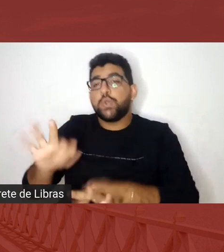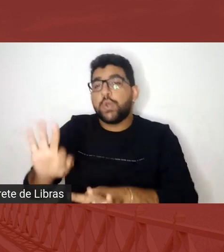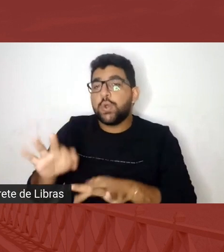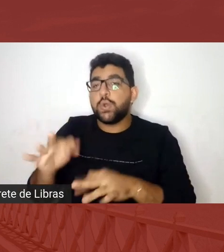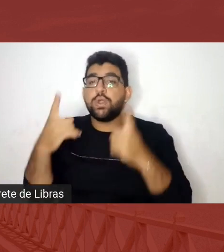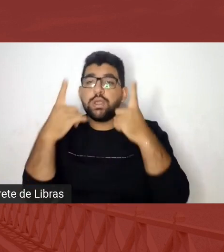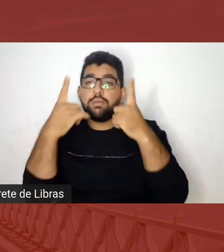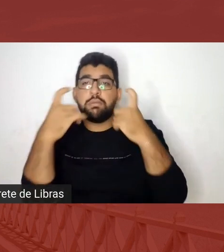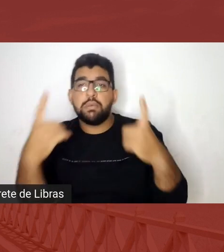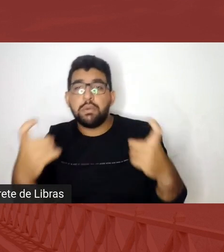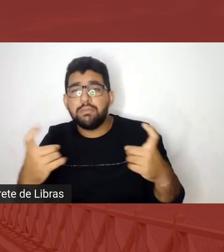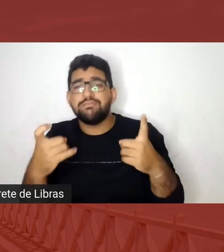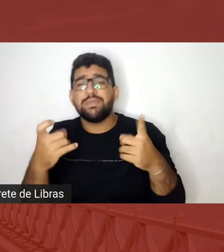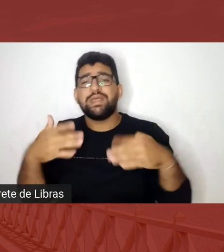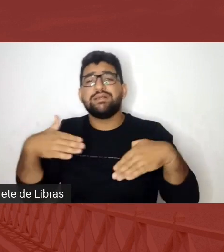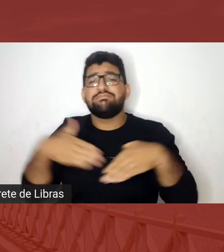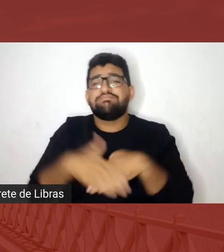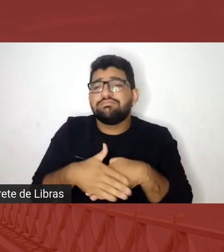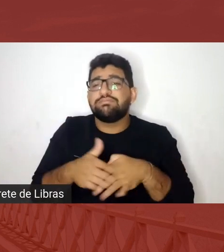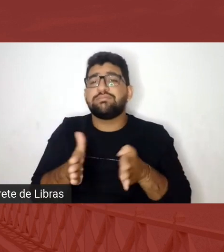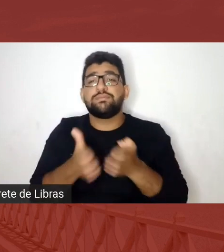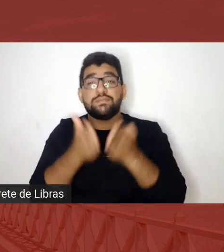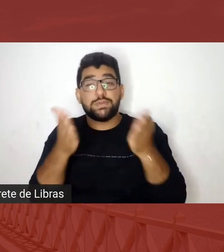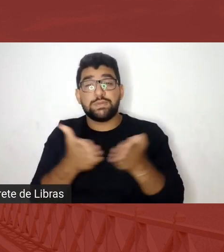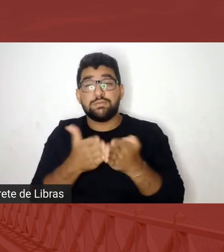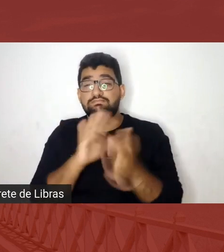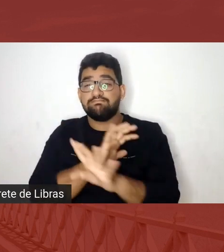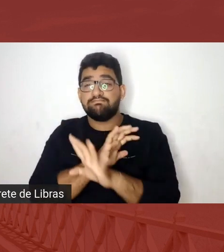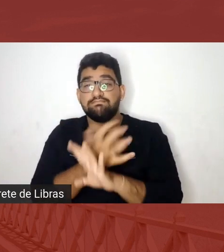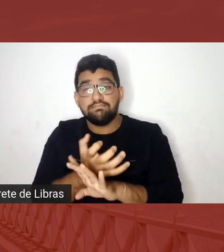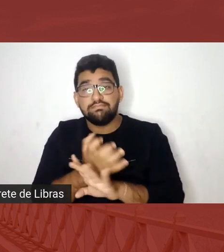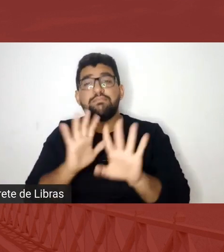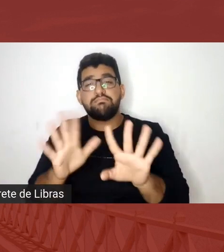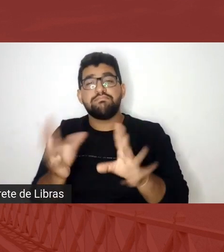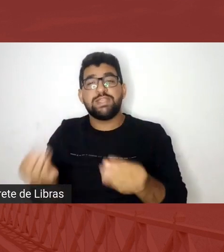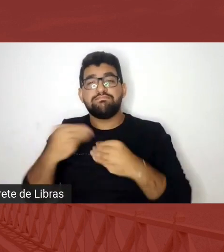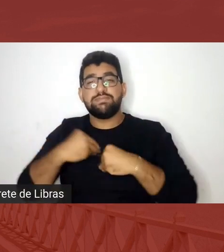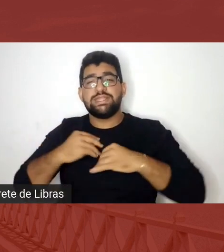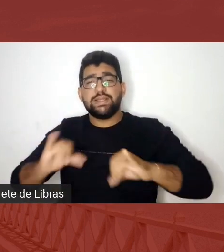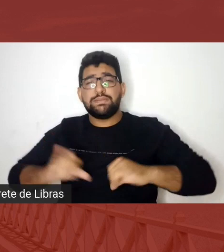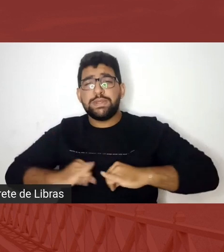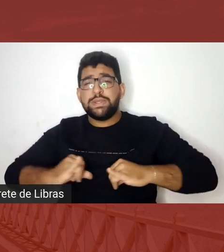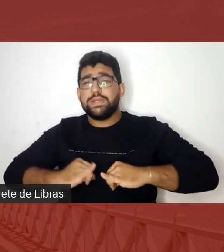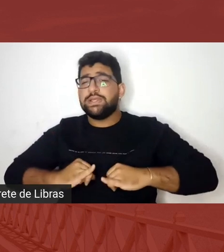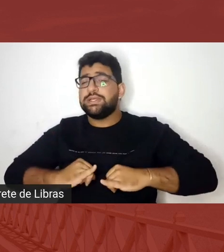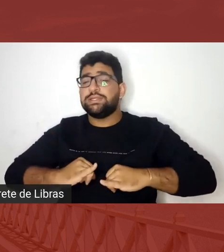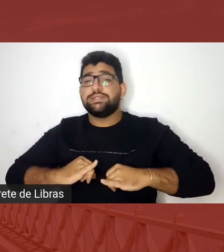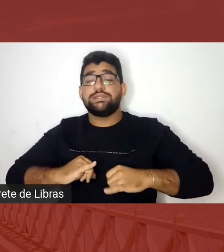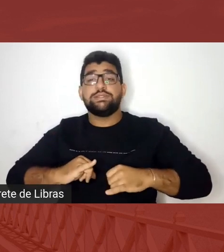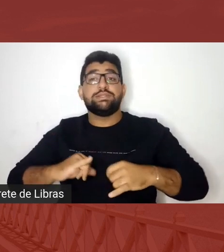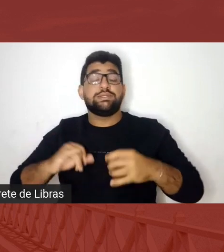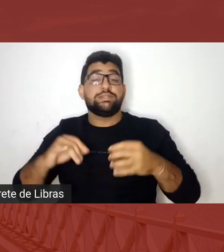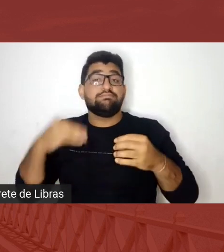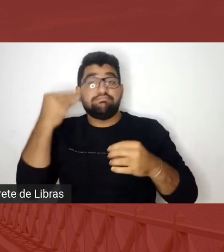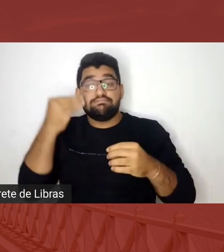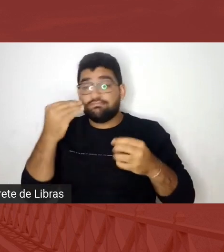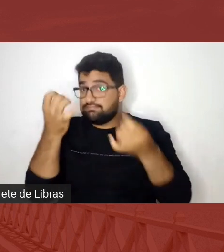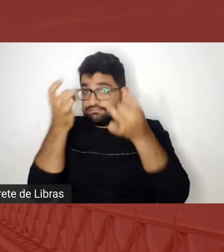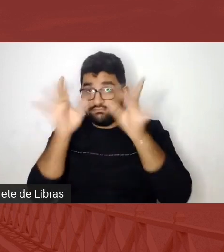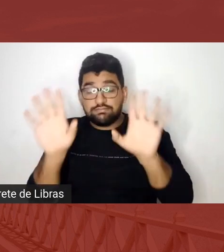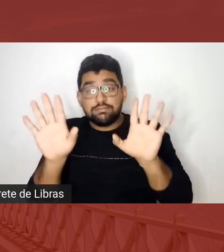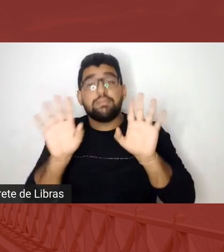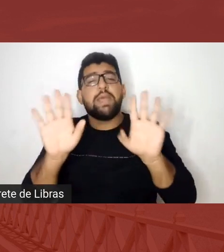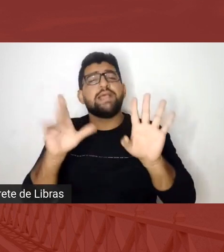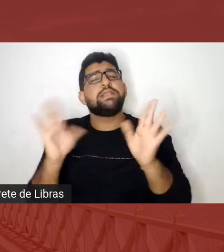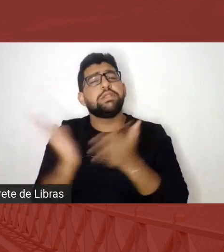pobreza, e que nos esquarteja, nos corta de muitos modos. Eu ainda ouço algumas